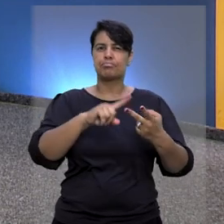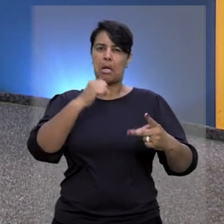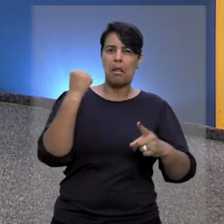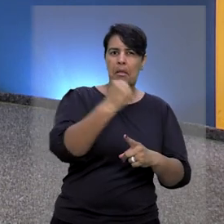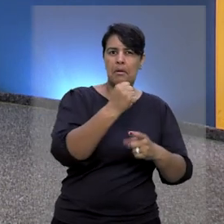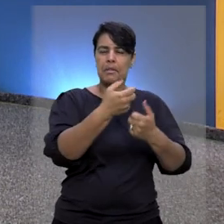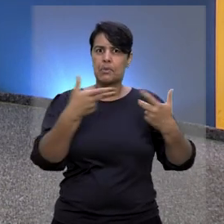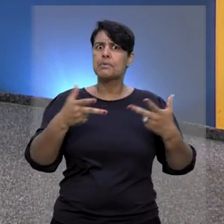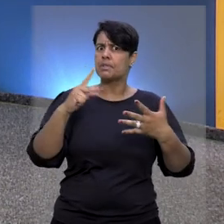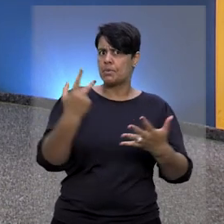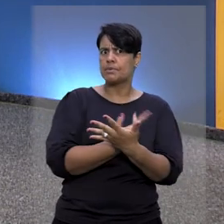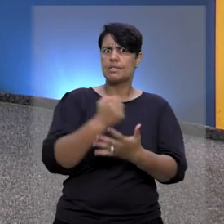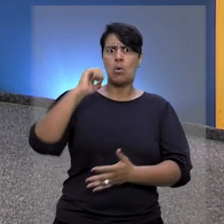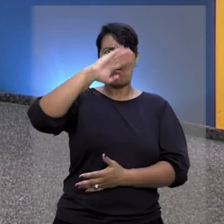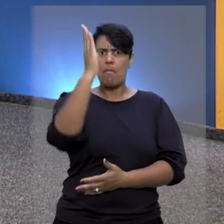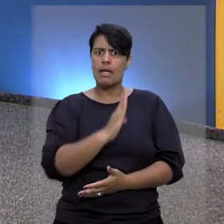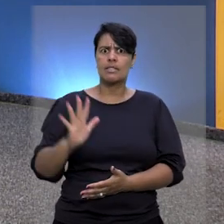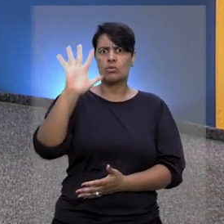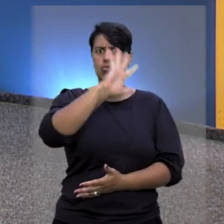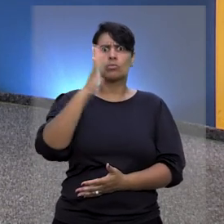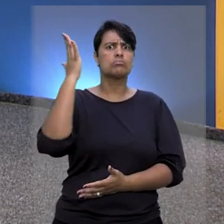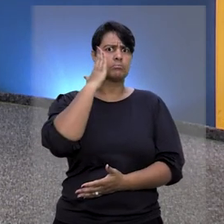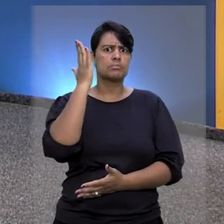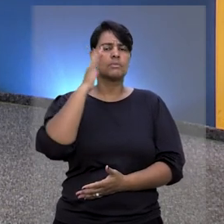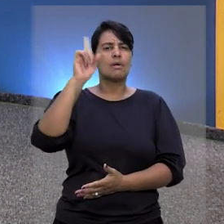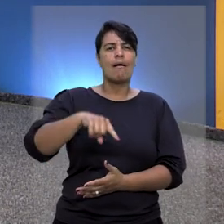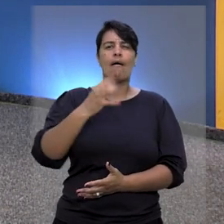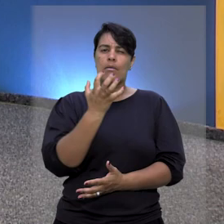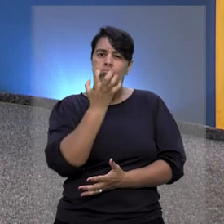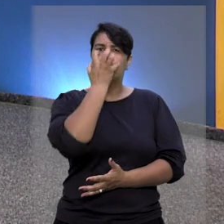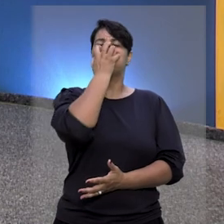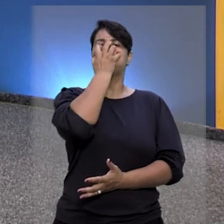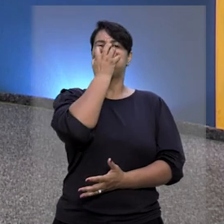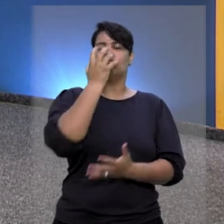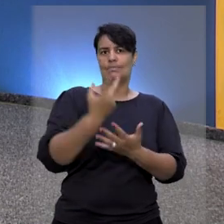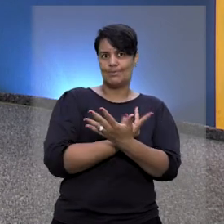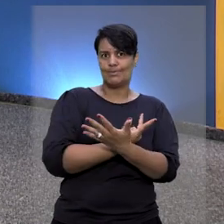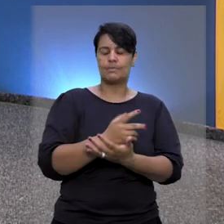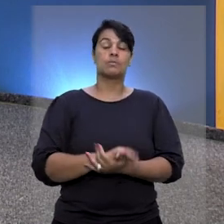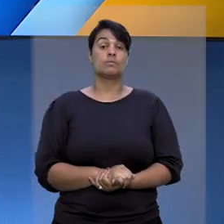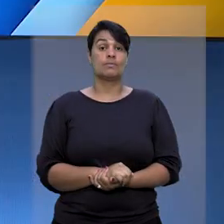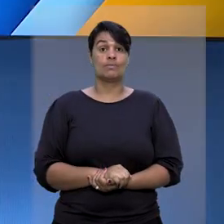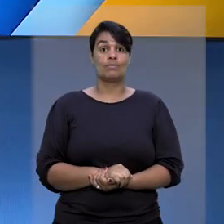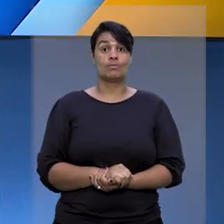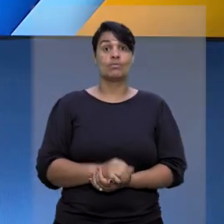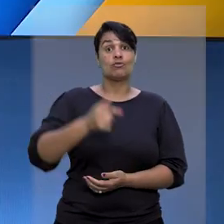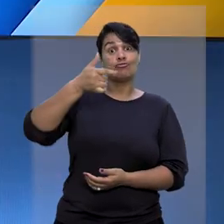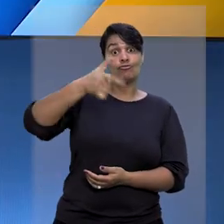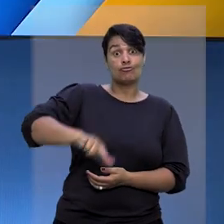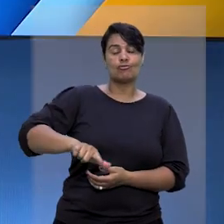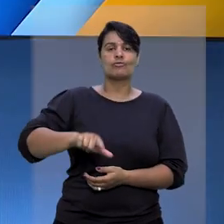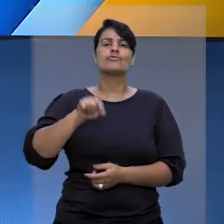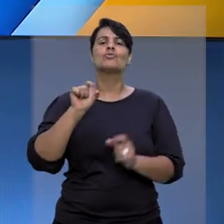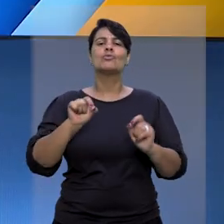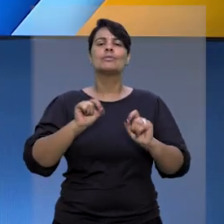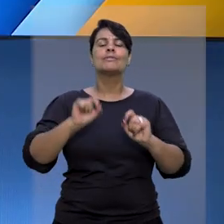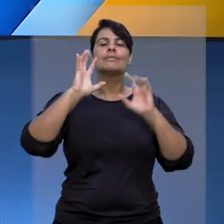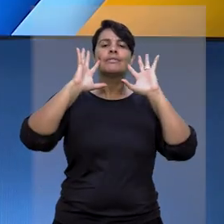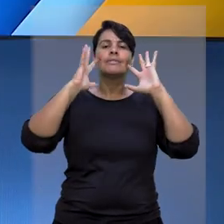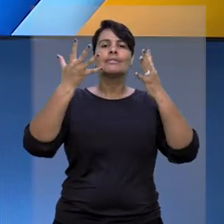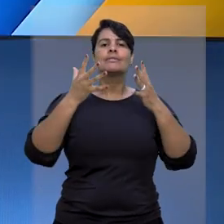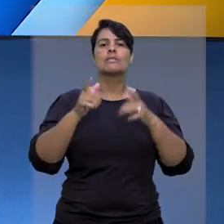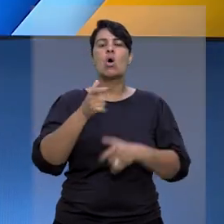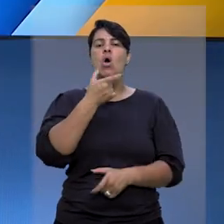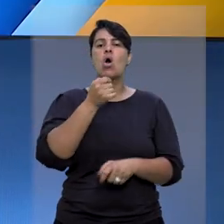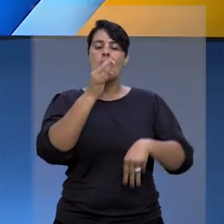no caso de repercussão nacional conhecido como a Câmara de Gás improvisada. A determinação monocrática